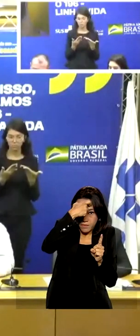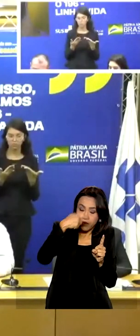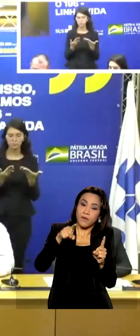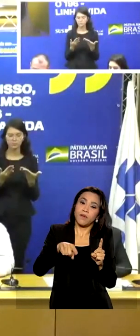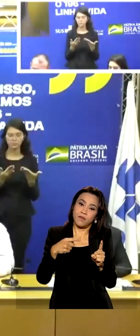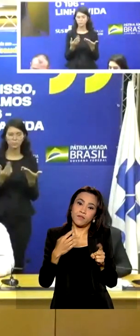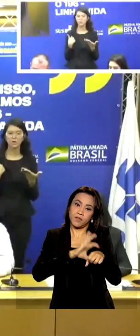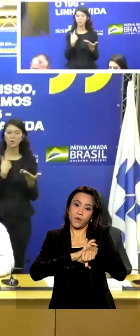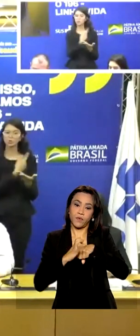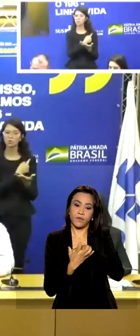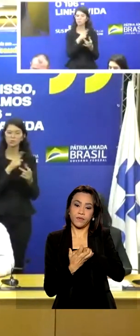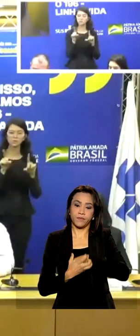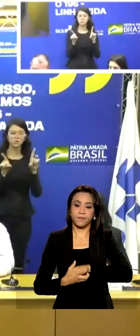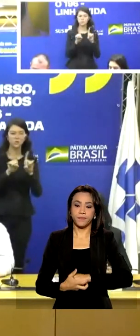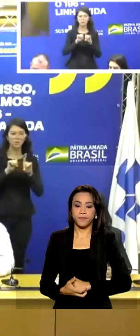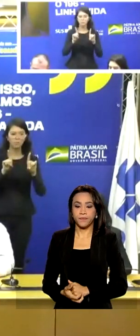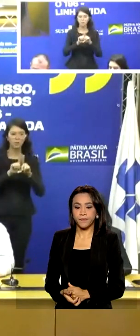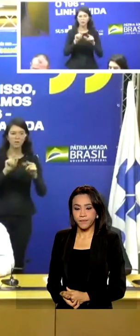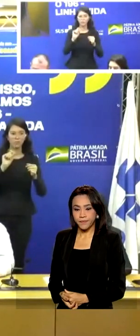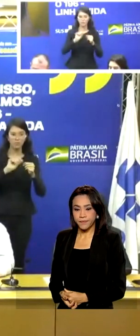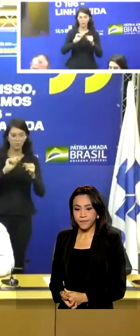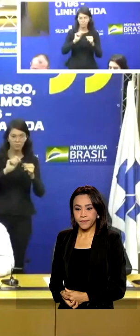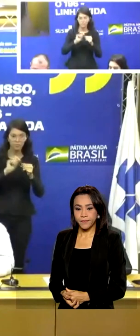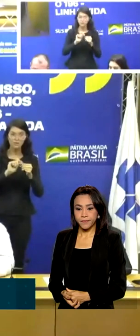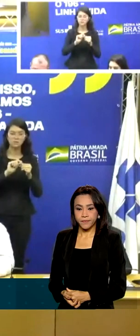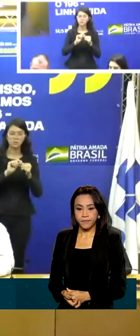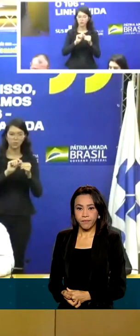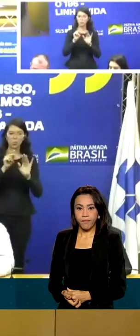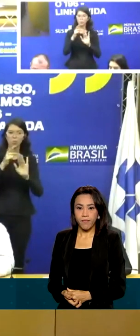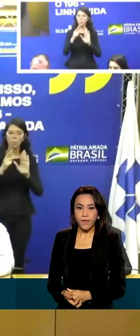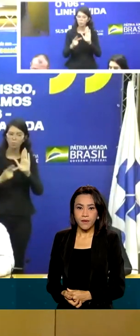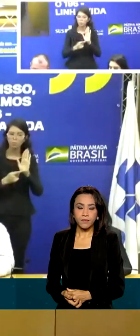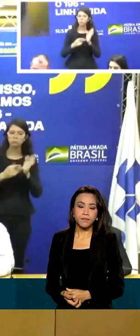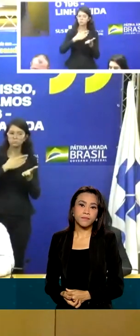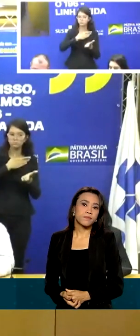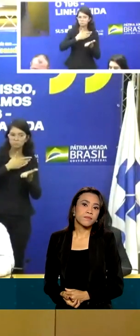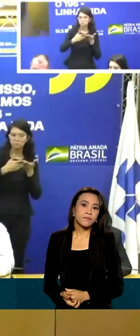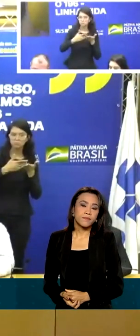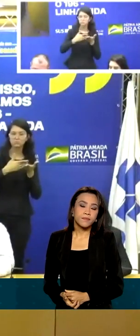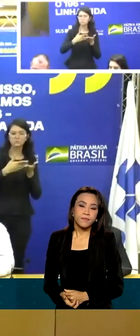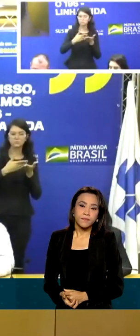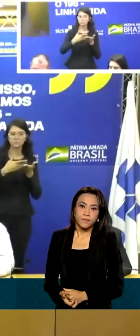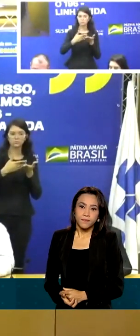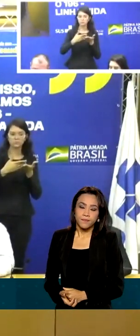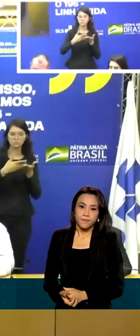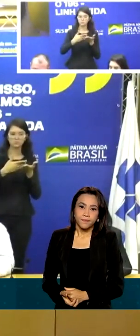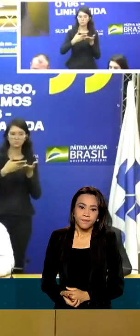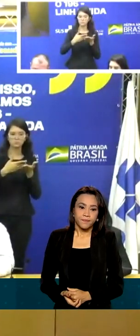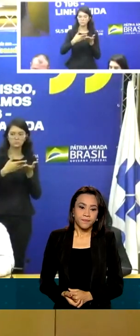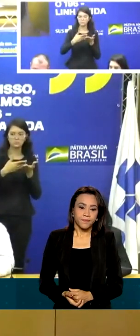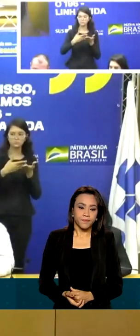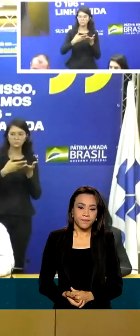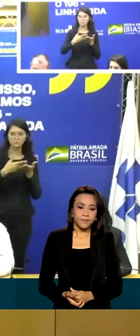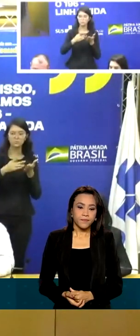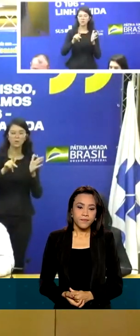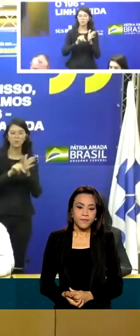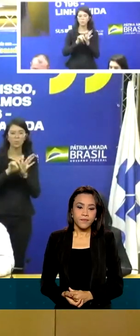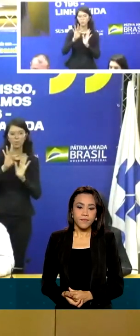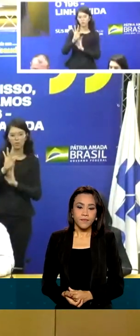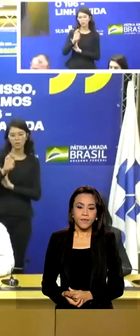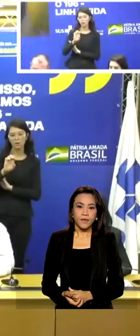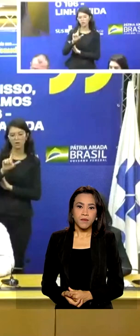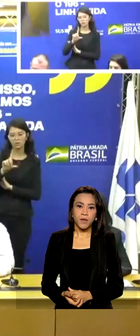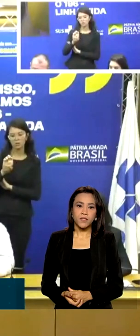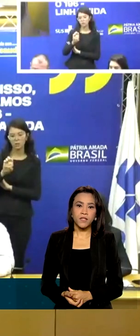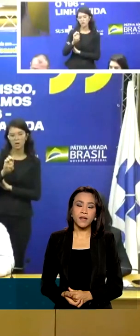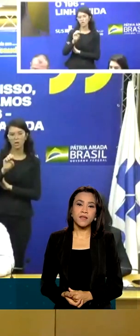Nós estamos fazendo também um grande lançamento com a telesaúde, tanto com